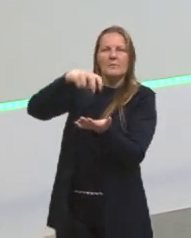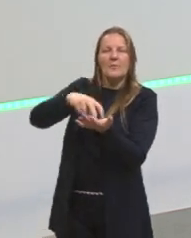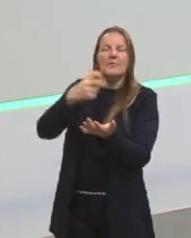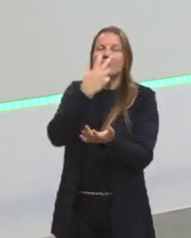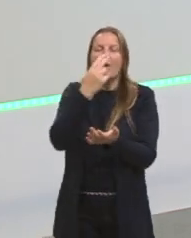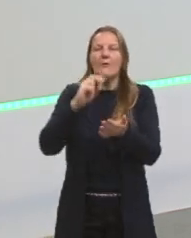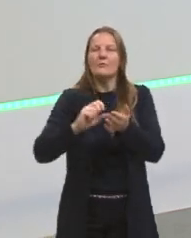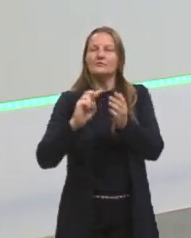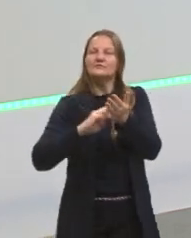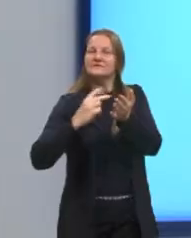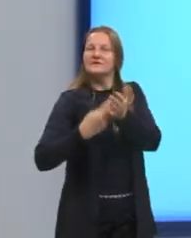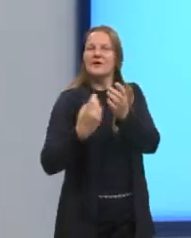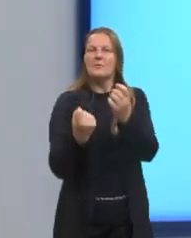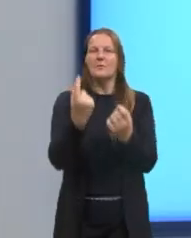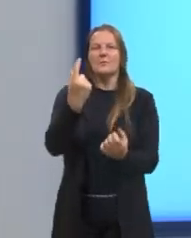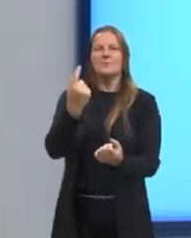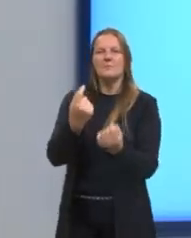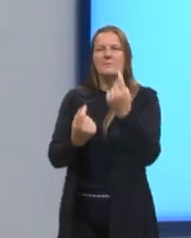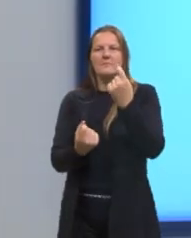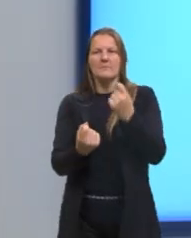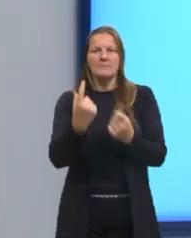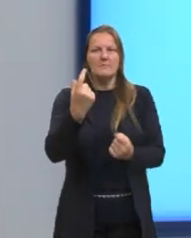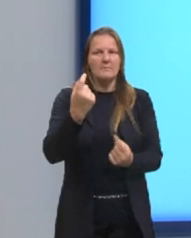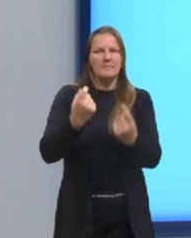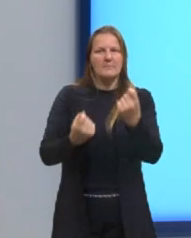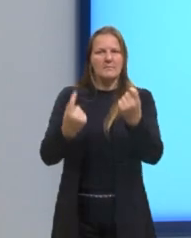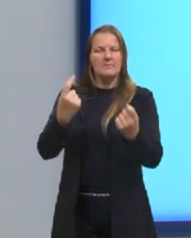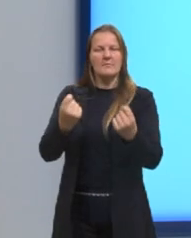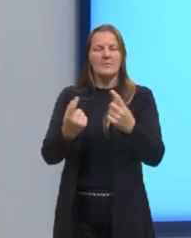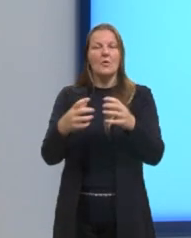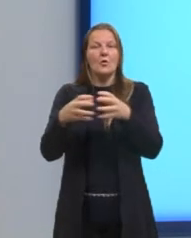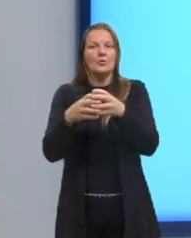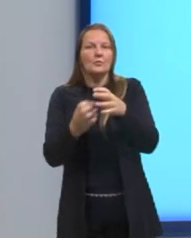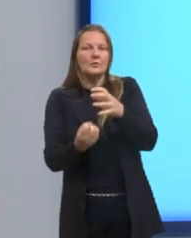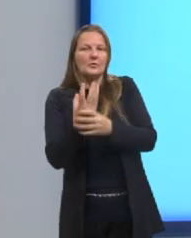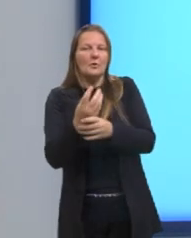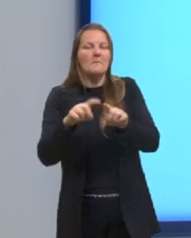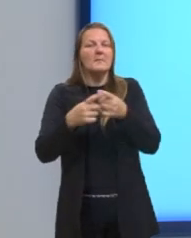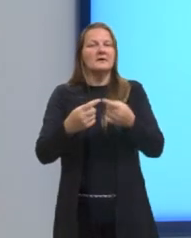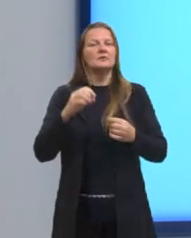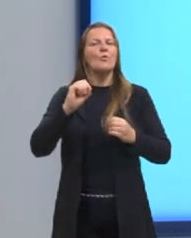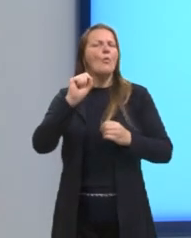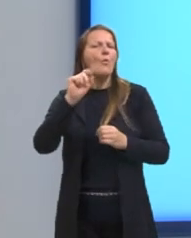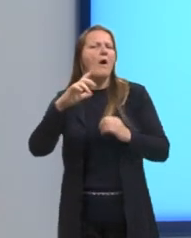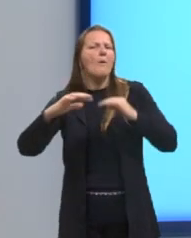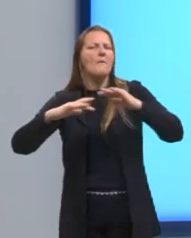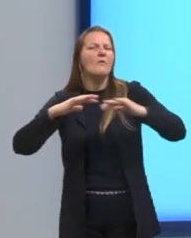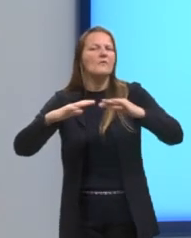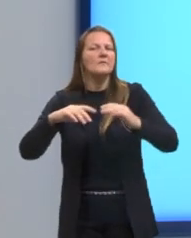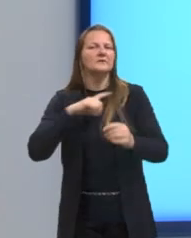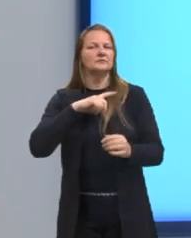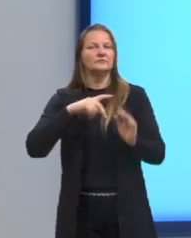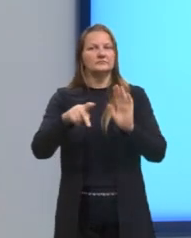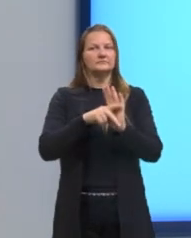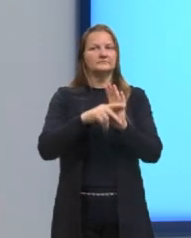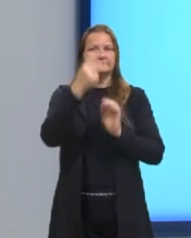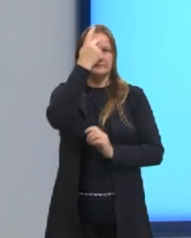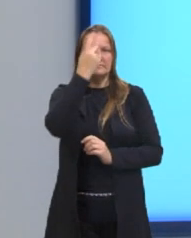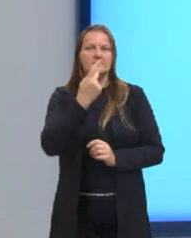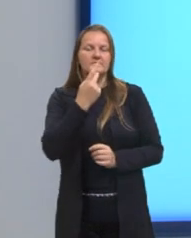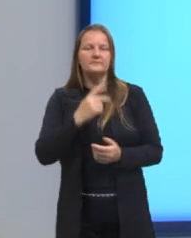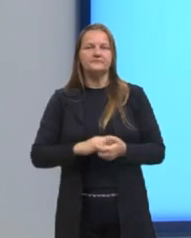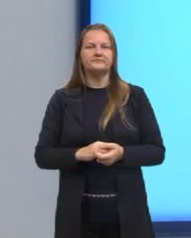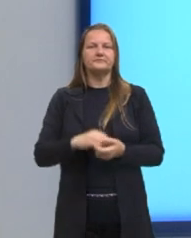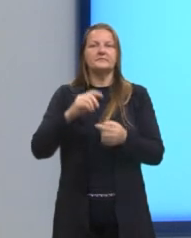saber quem foi o grupo que criou, quando é que ele criou, mas eu preciso saber que tipo de movimento é esse. Porque na hora de fazer a